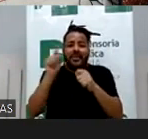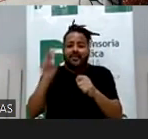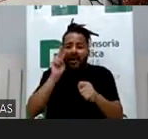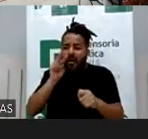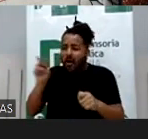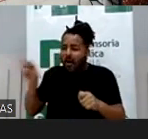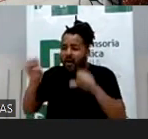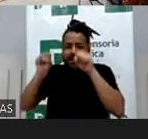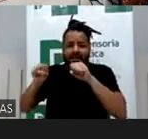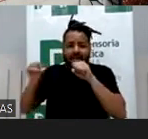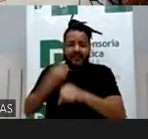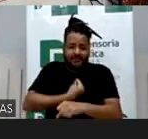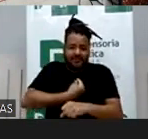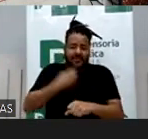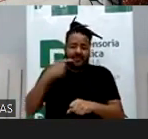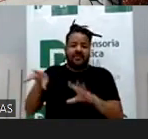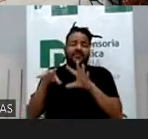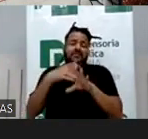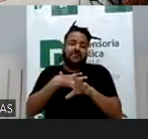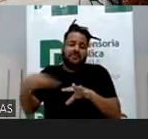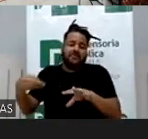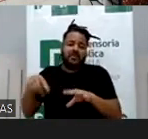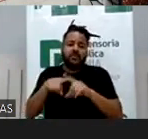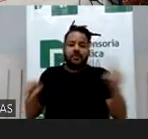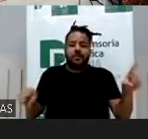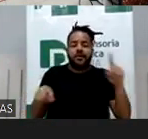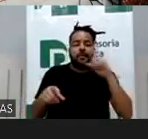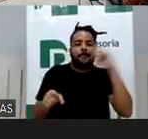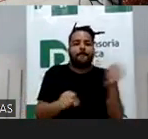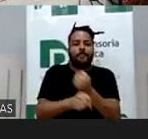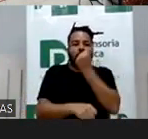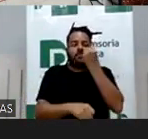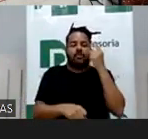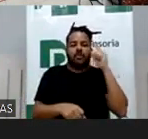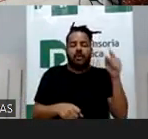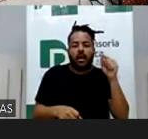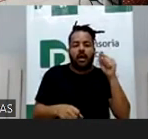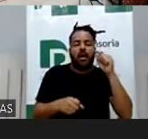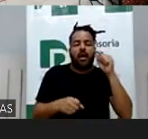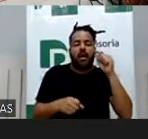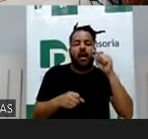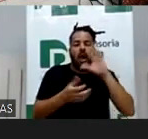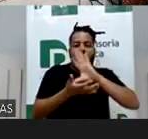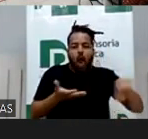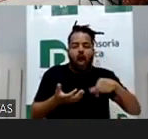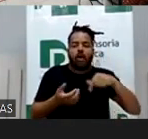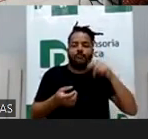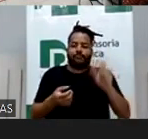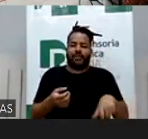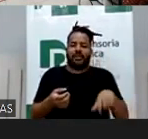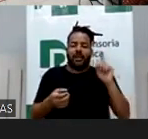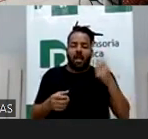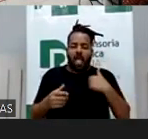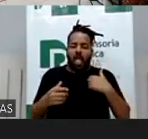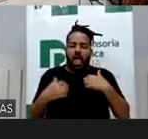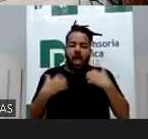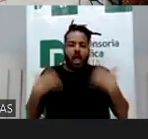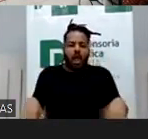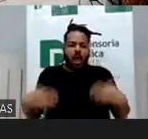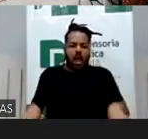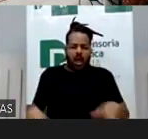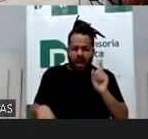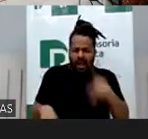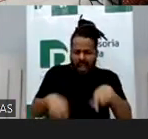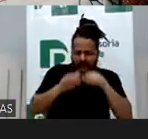publicou nada e ele foi vítima de um golpe na rede social. É pra ter pânico? Não, esse é o mundo que a gente tá vivendo, mas é pra que a gente